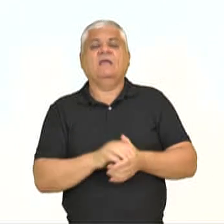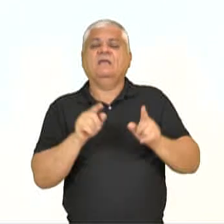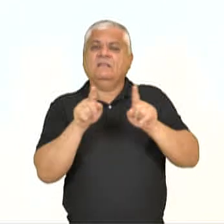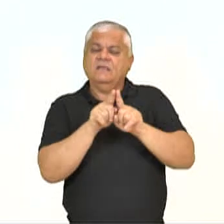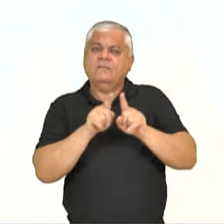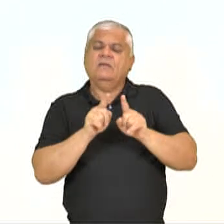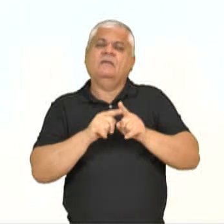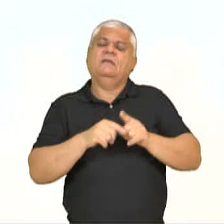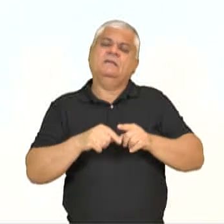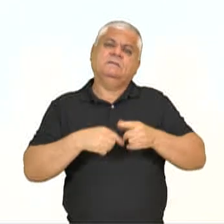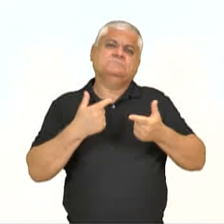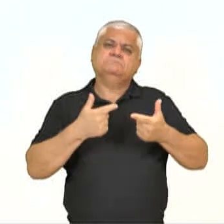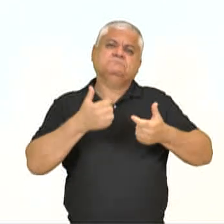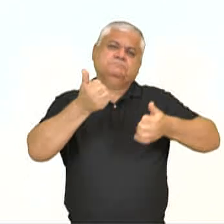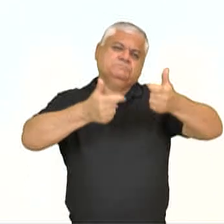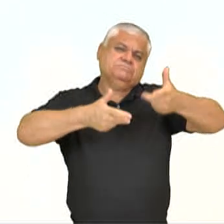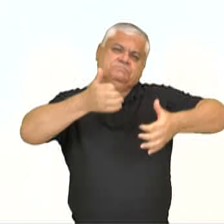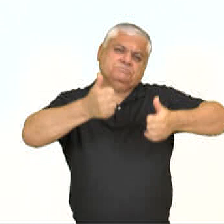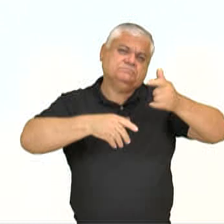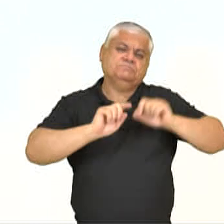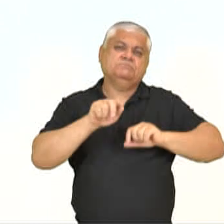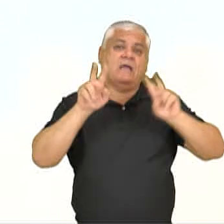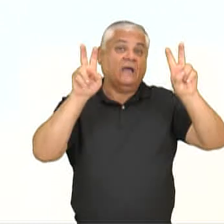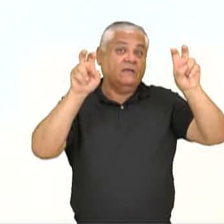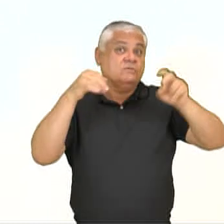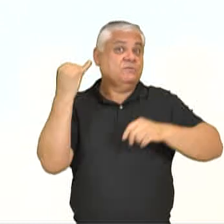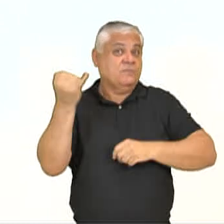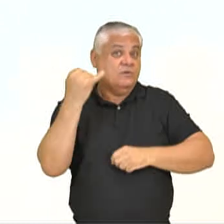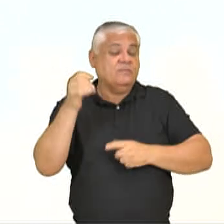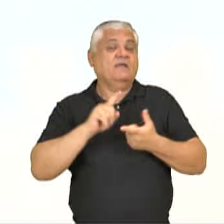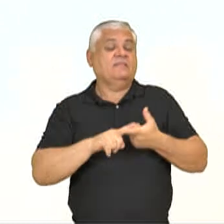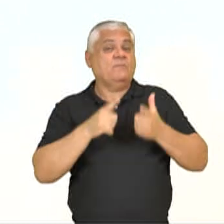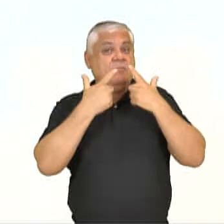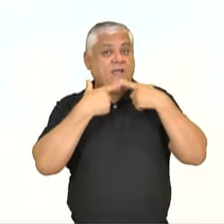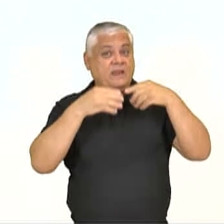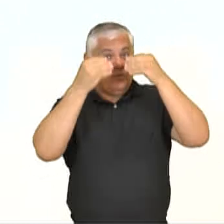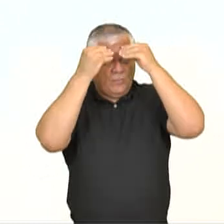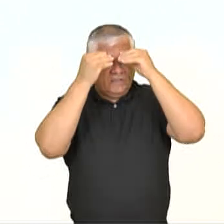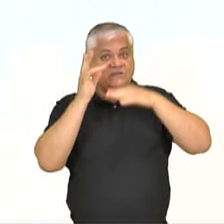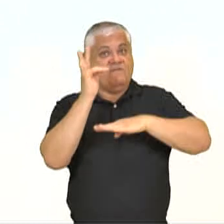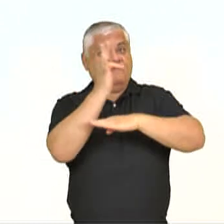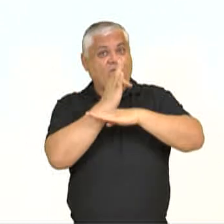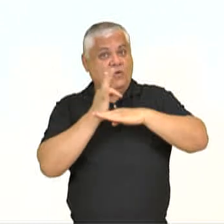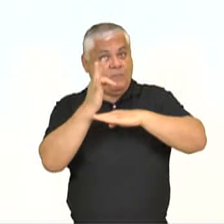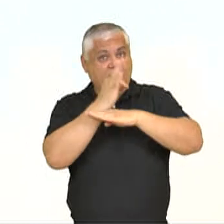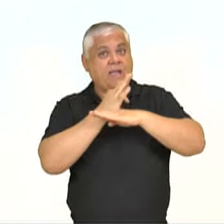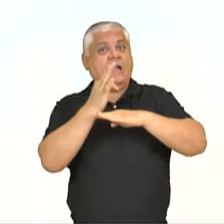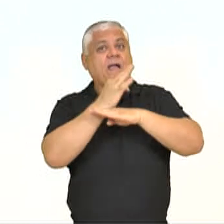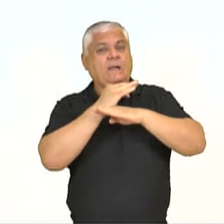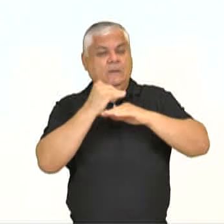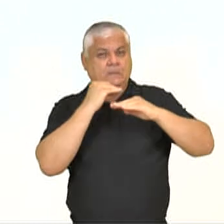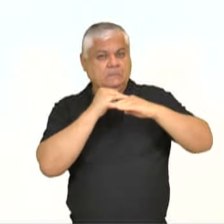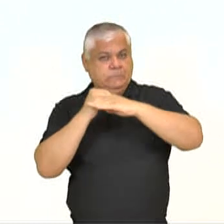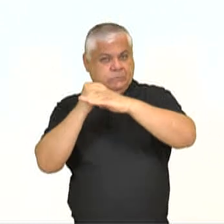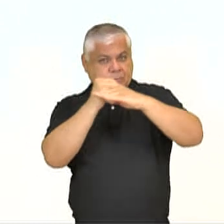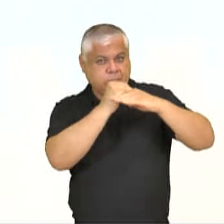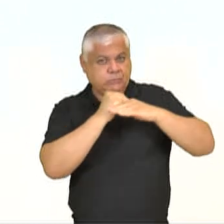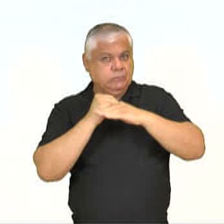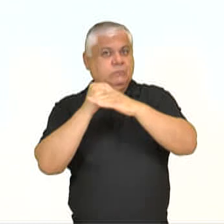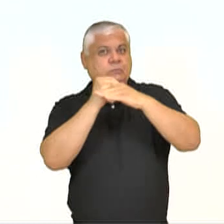principais assuntos socialmente relevantes, possui uma linguagem formal e padronizada na norma